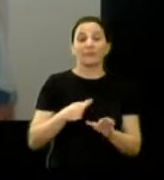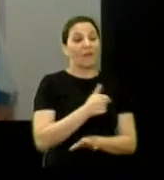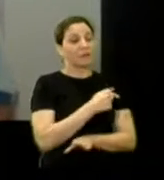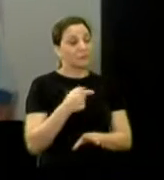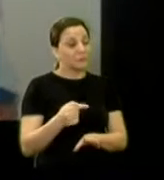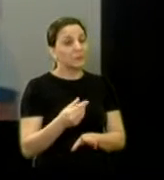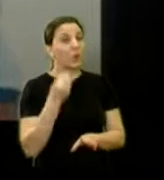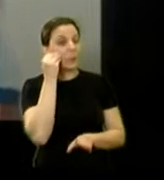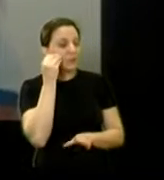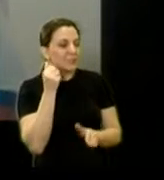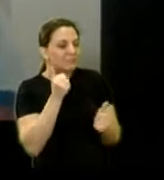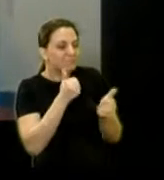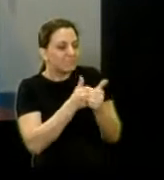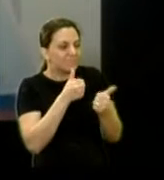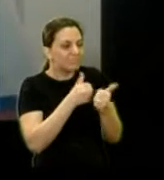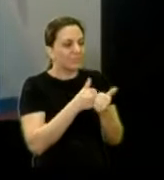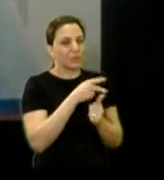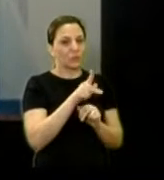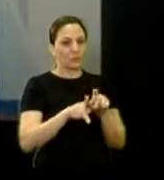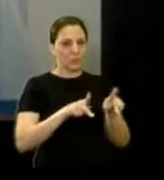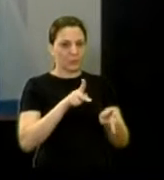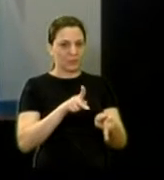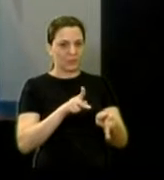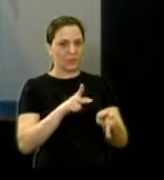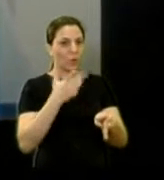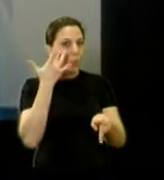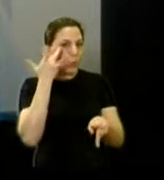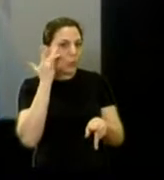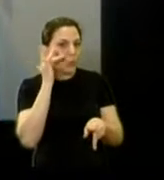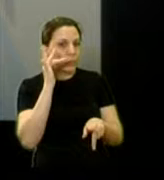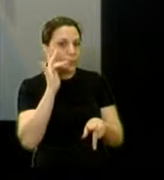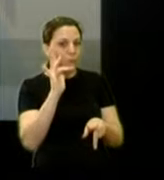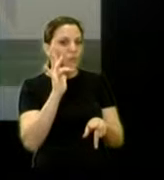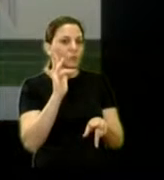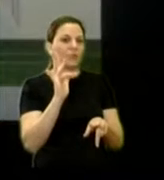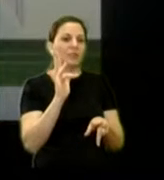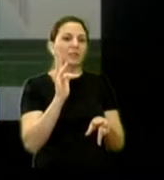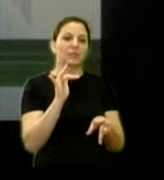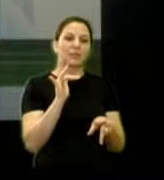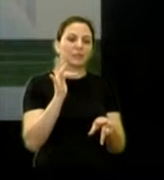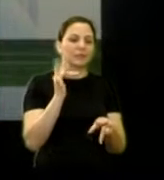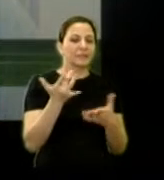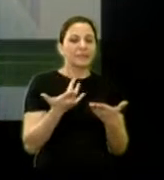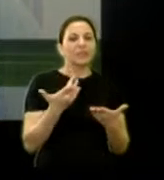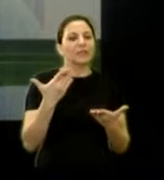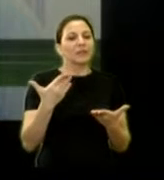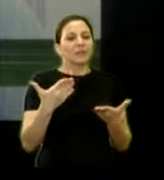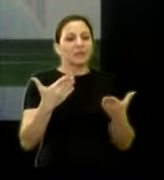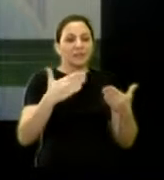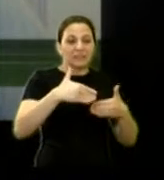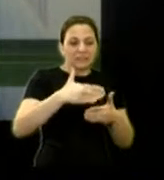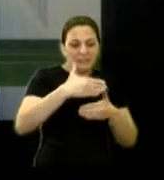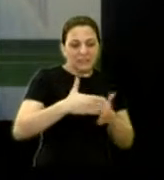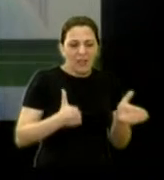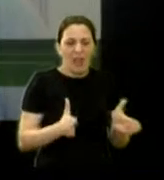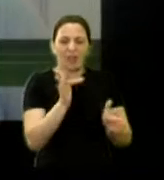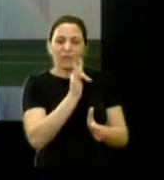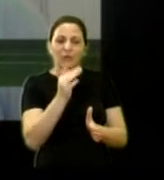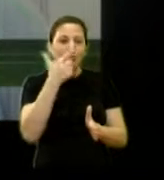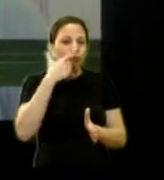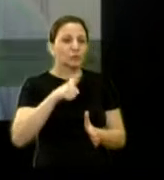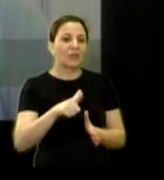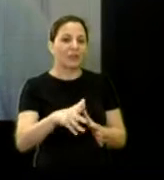perto com a população, que é uma coisa que a gente não tem dentro da sala de aula. E isso acrescenta muito na nossa